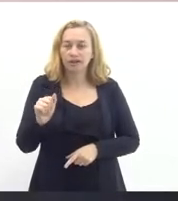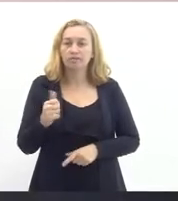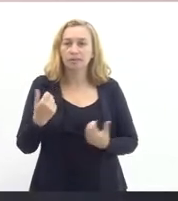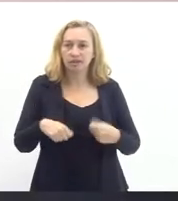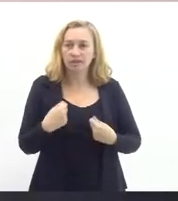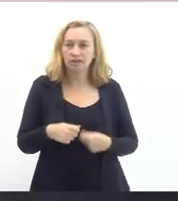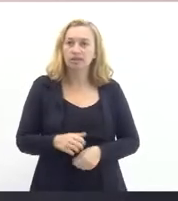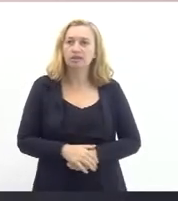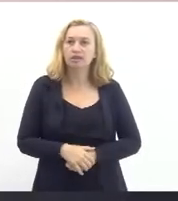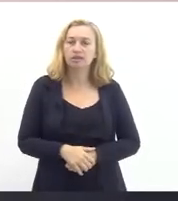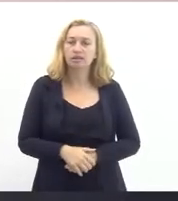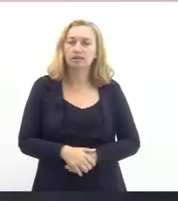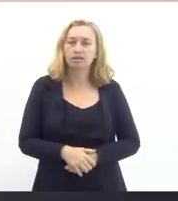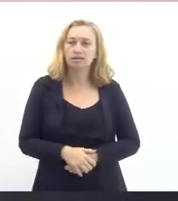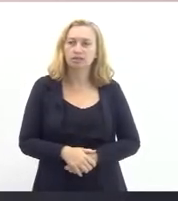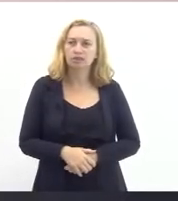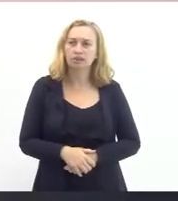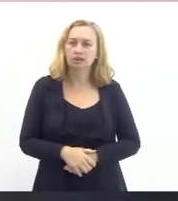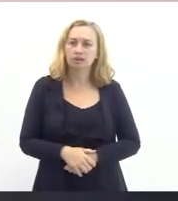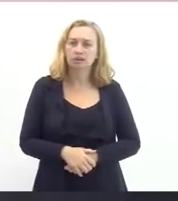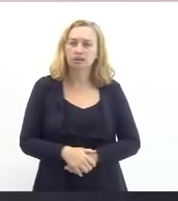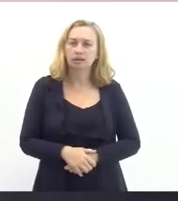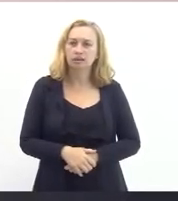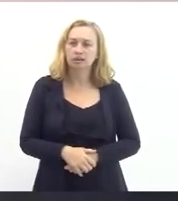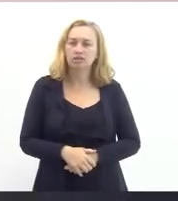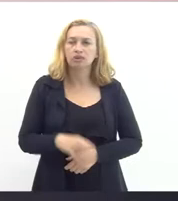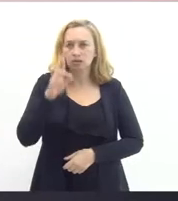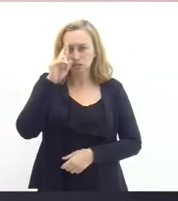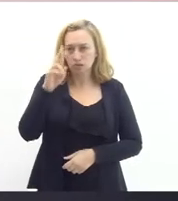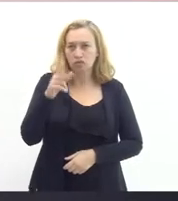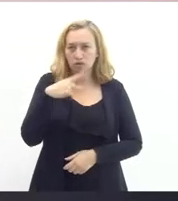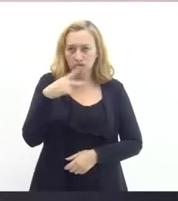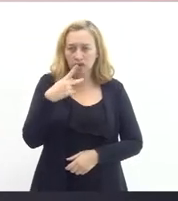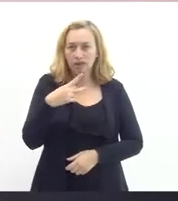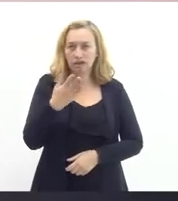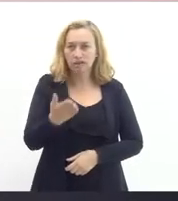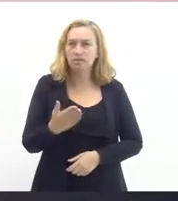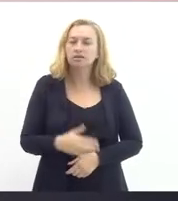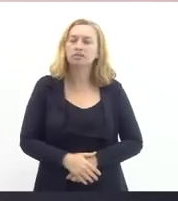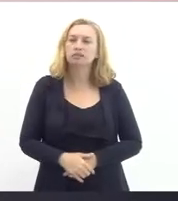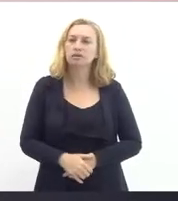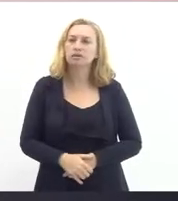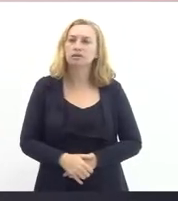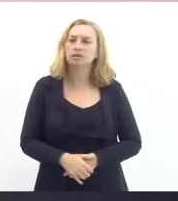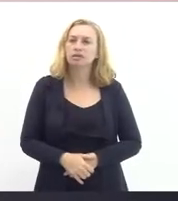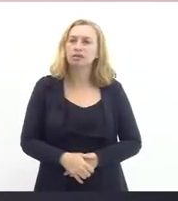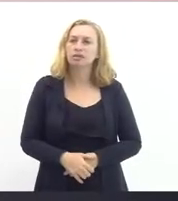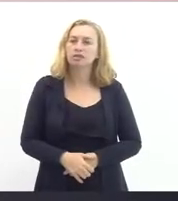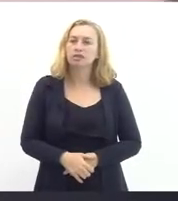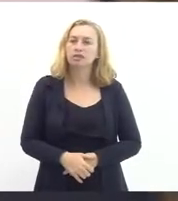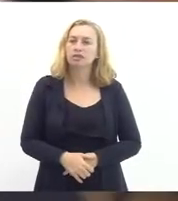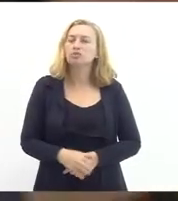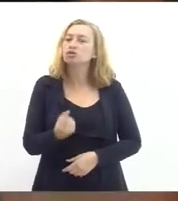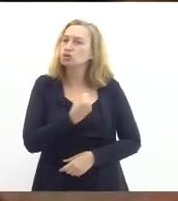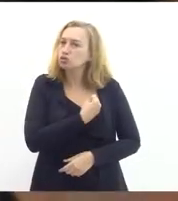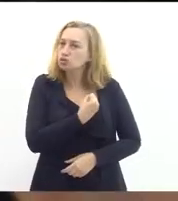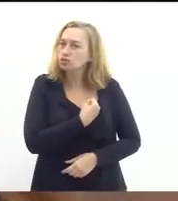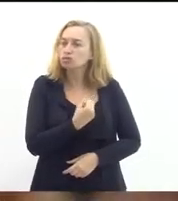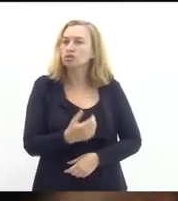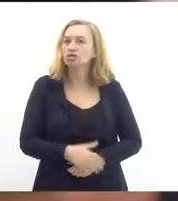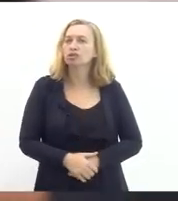esse redimensionamento que o senhor cita ele vem esses números são